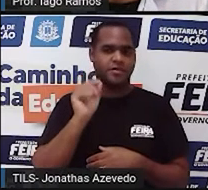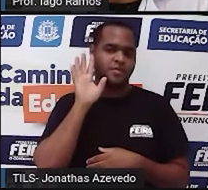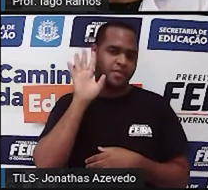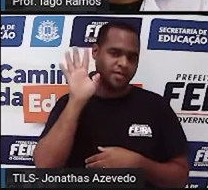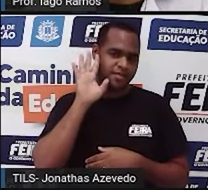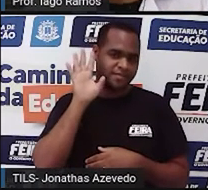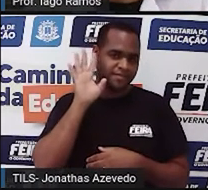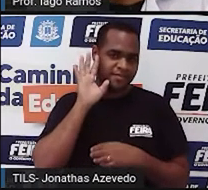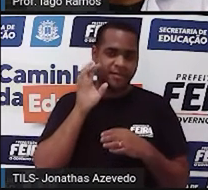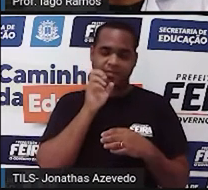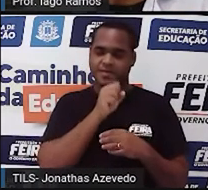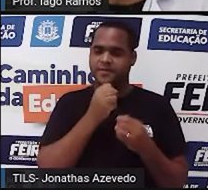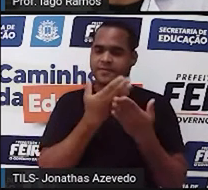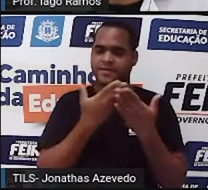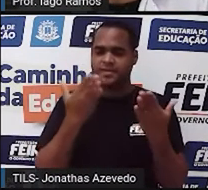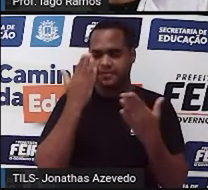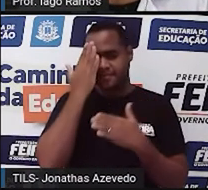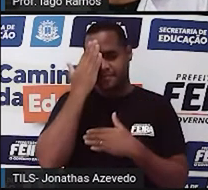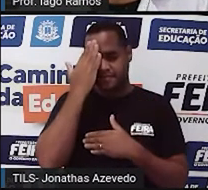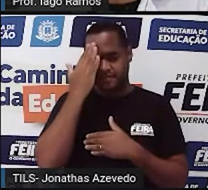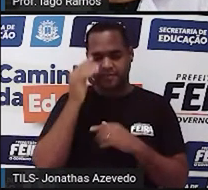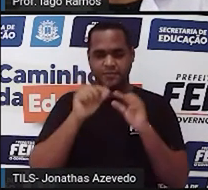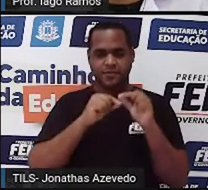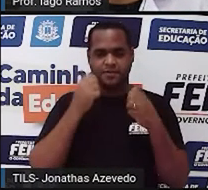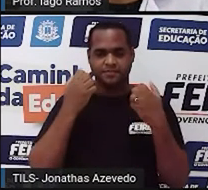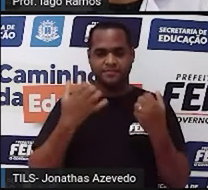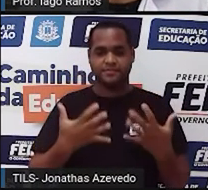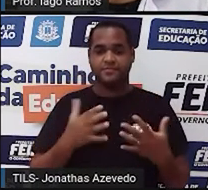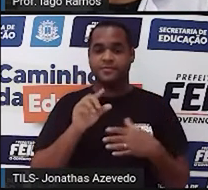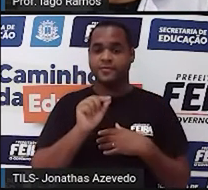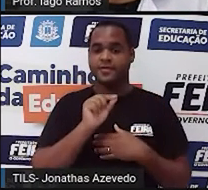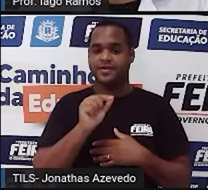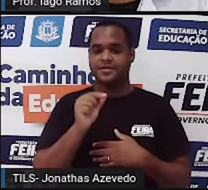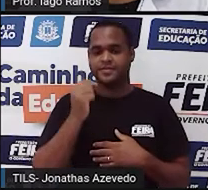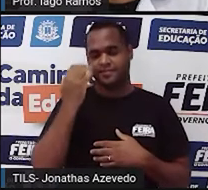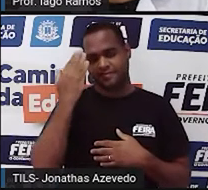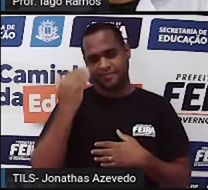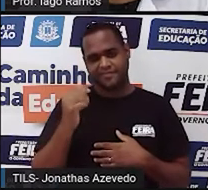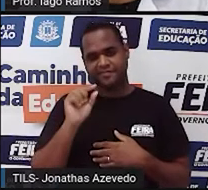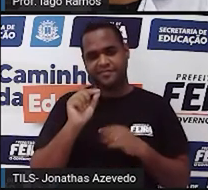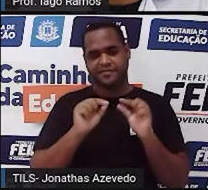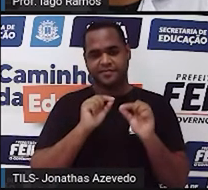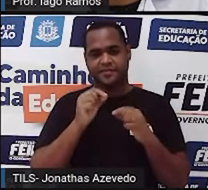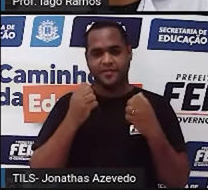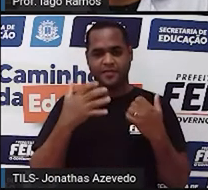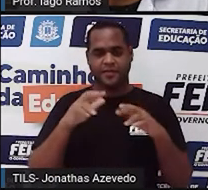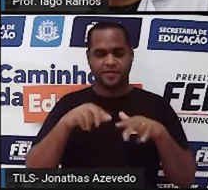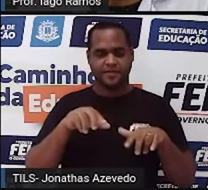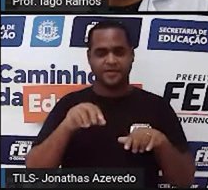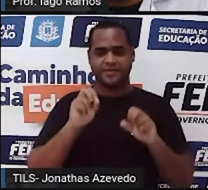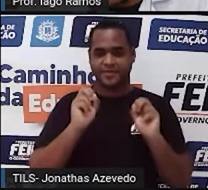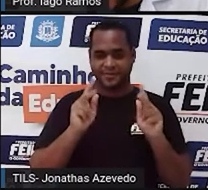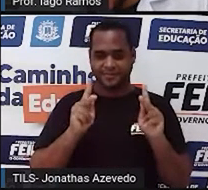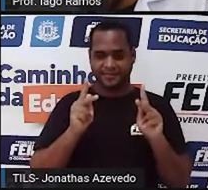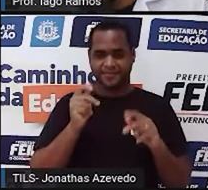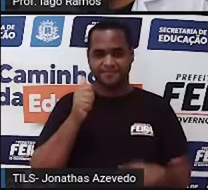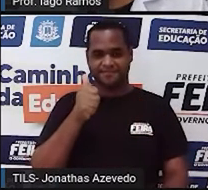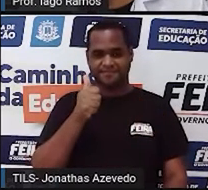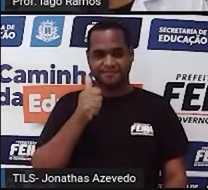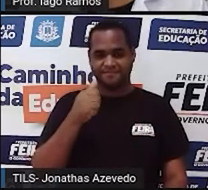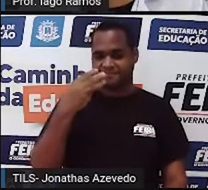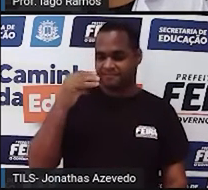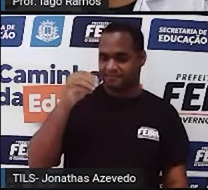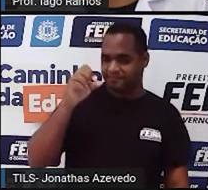né? O quanto você já sabe, né? Sobre essas operações, tá bom? Então vamos lá?